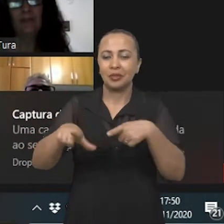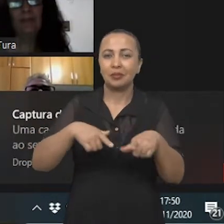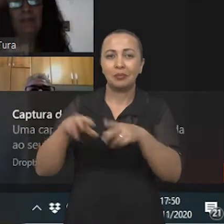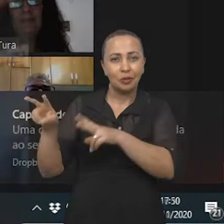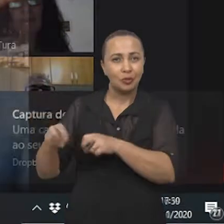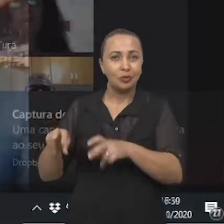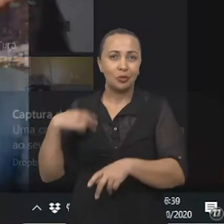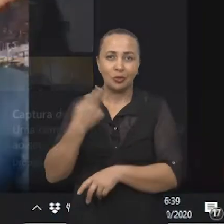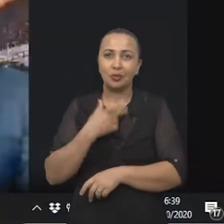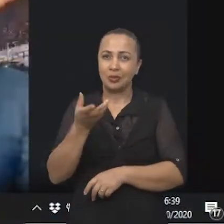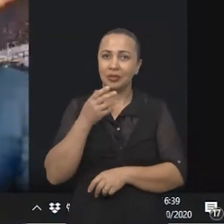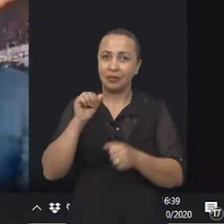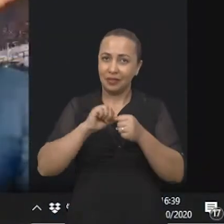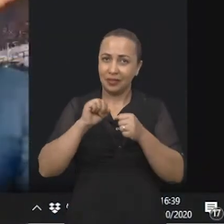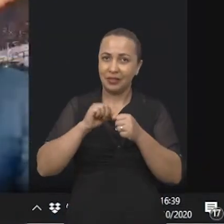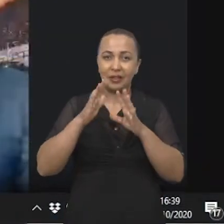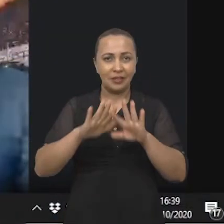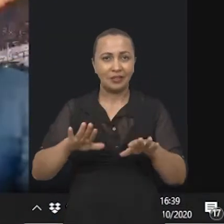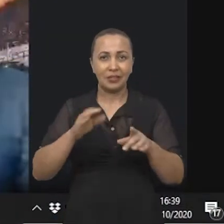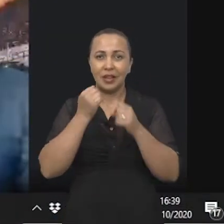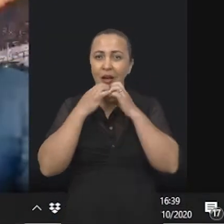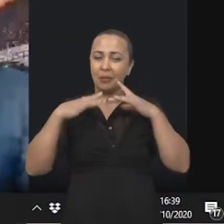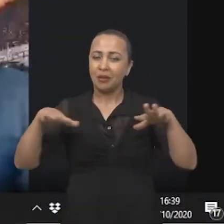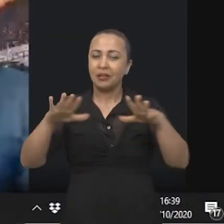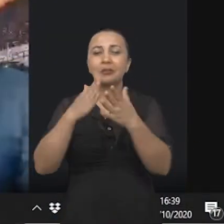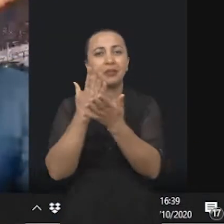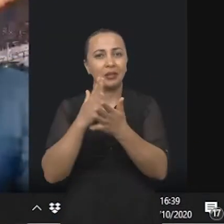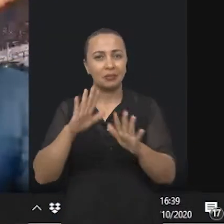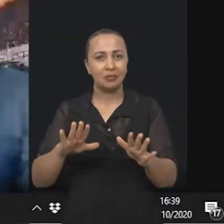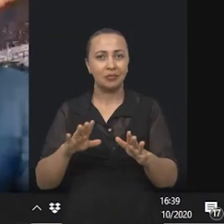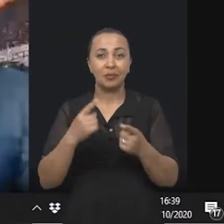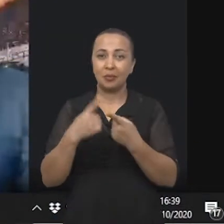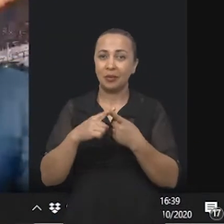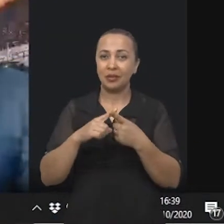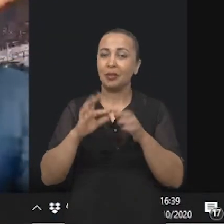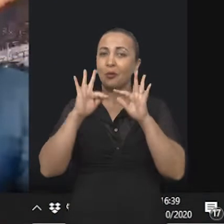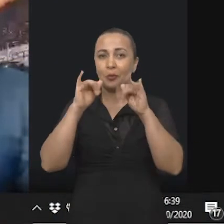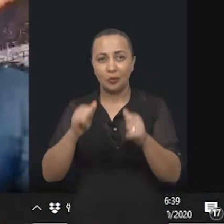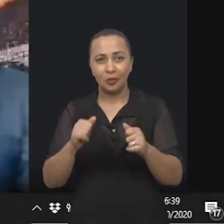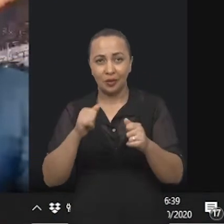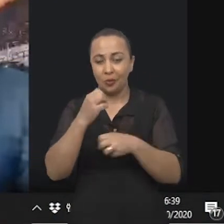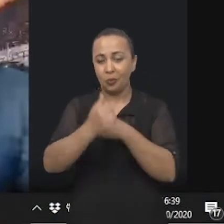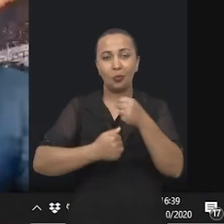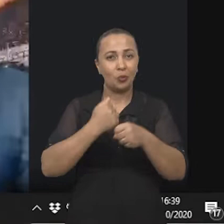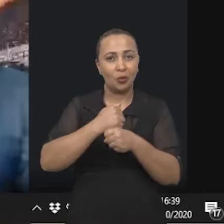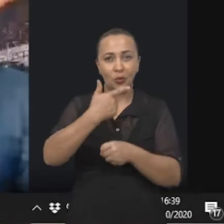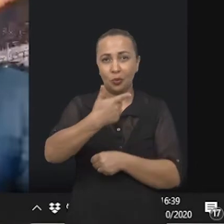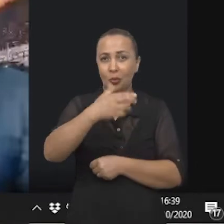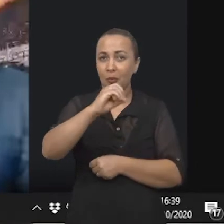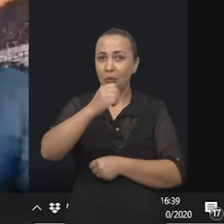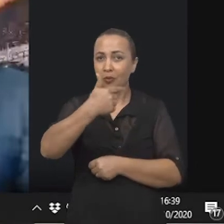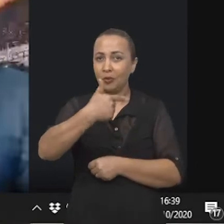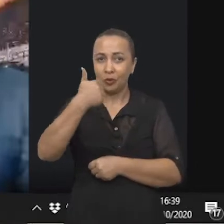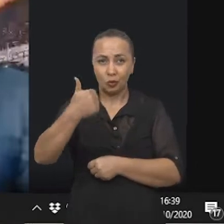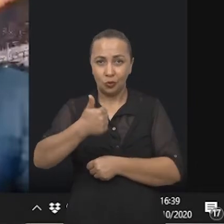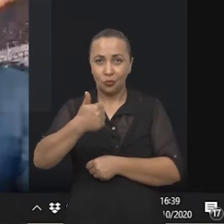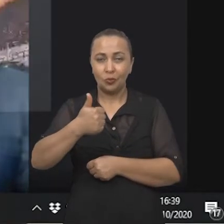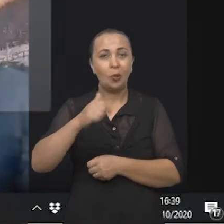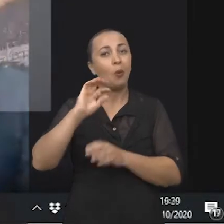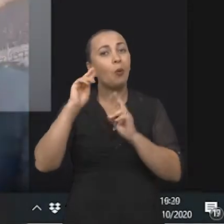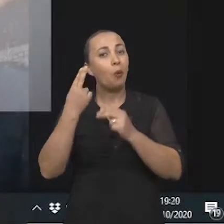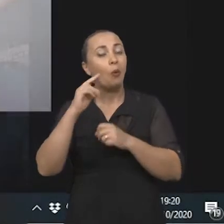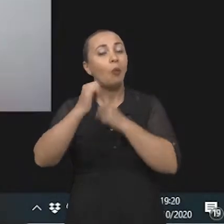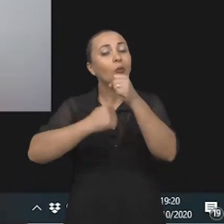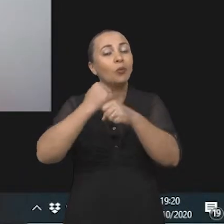campo que a gente pretende fazer assim que a pandemia deixar, se não no final deste ano de 2021, no ano de